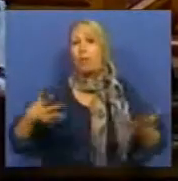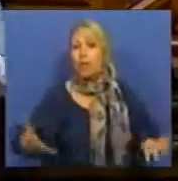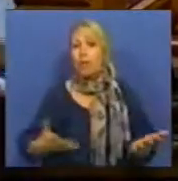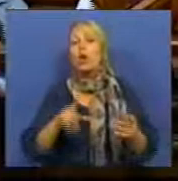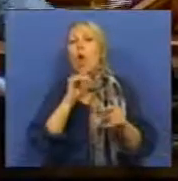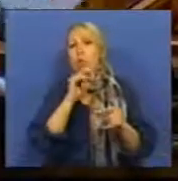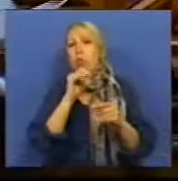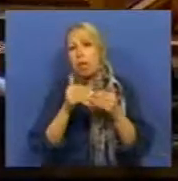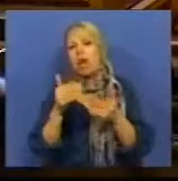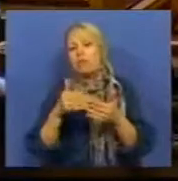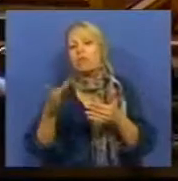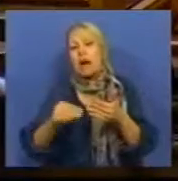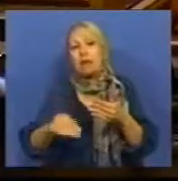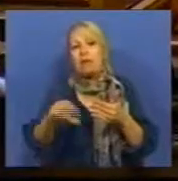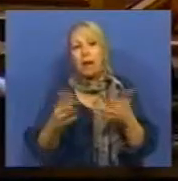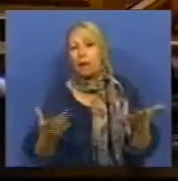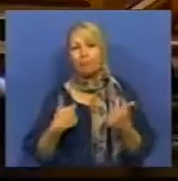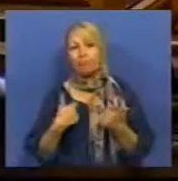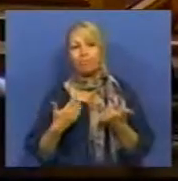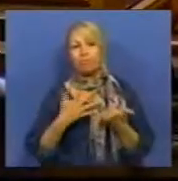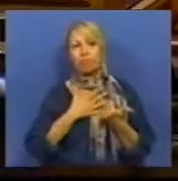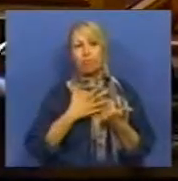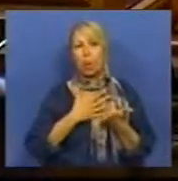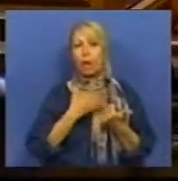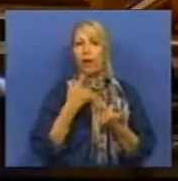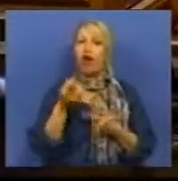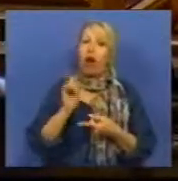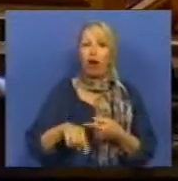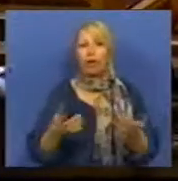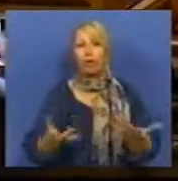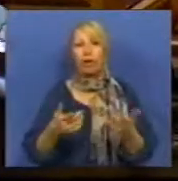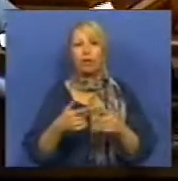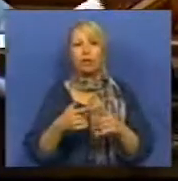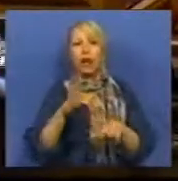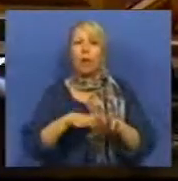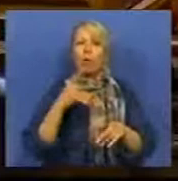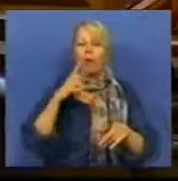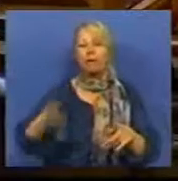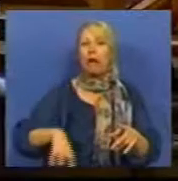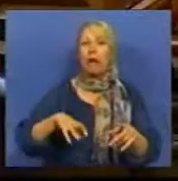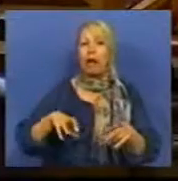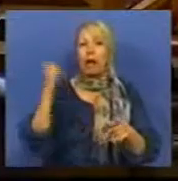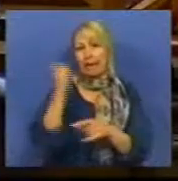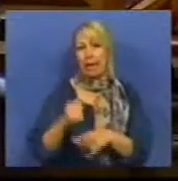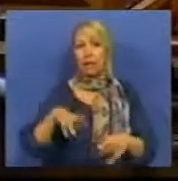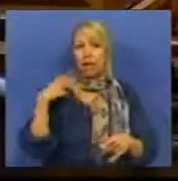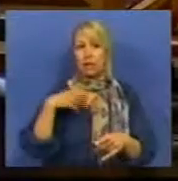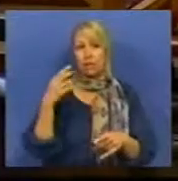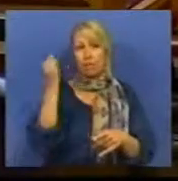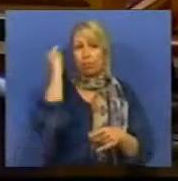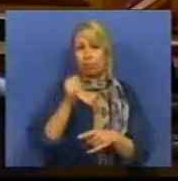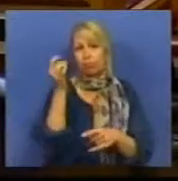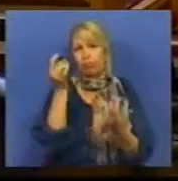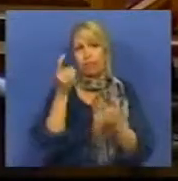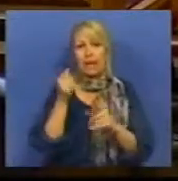longe, mas não quero retomar aqui a vexata questão do crime de enriquecimento ilícito. Tivemos a oportunidade ainda de